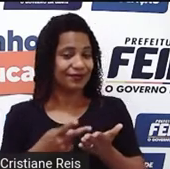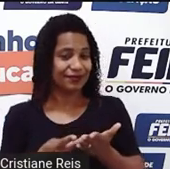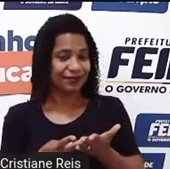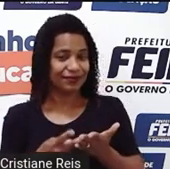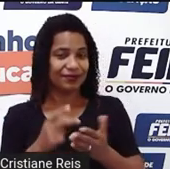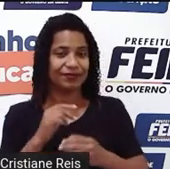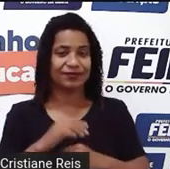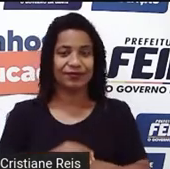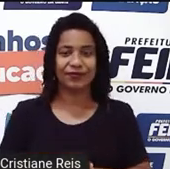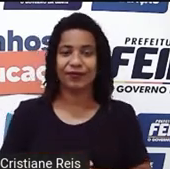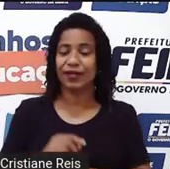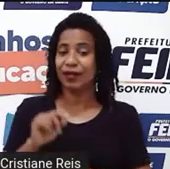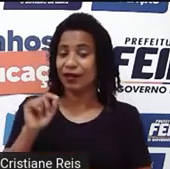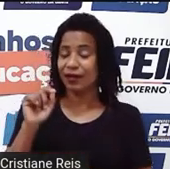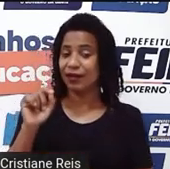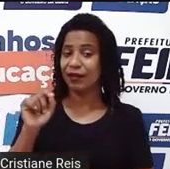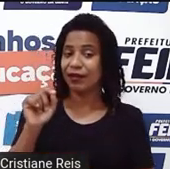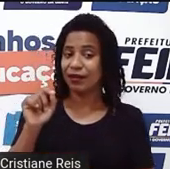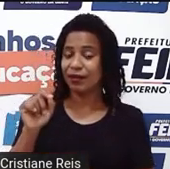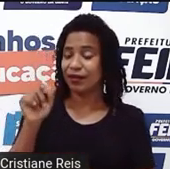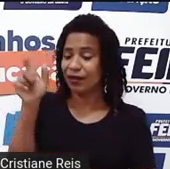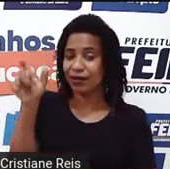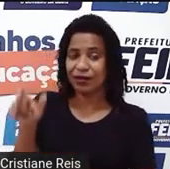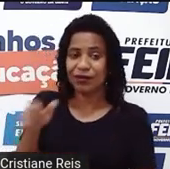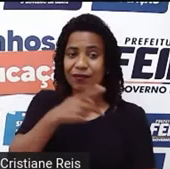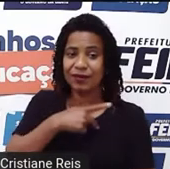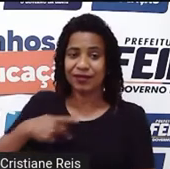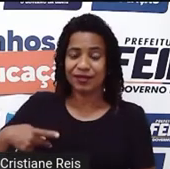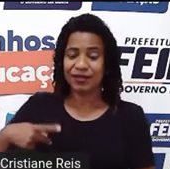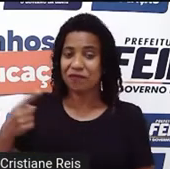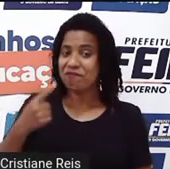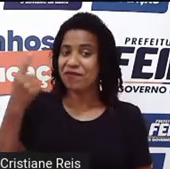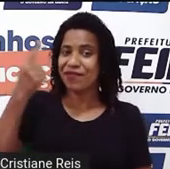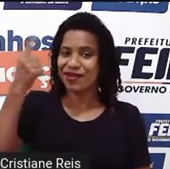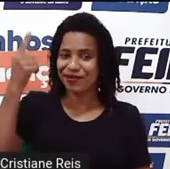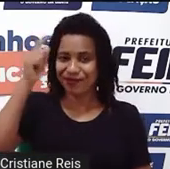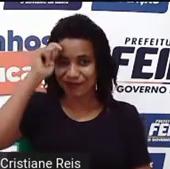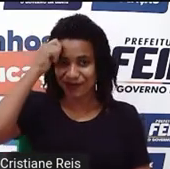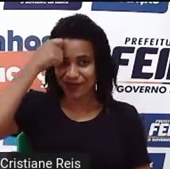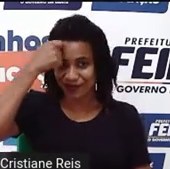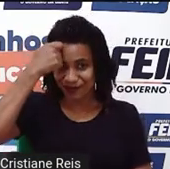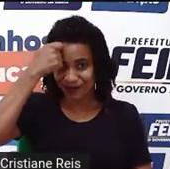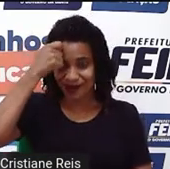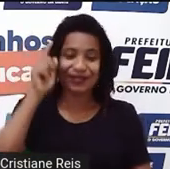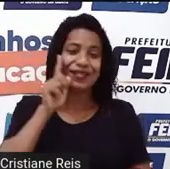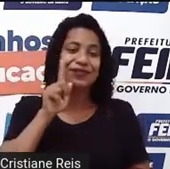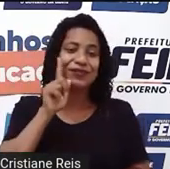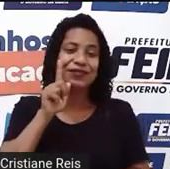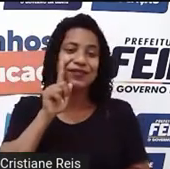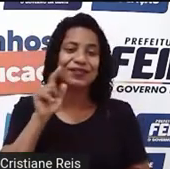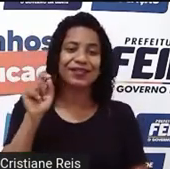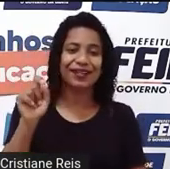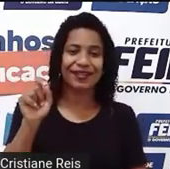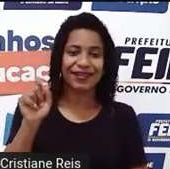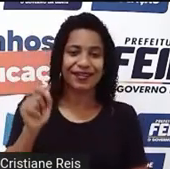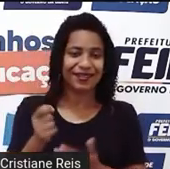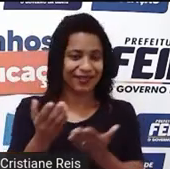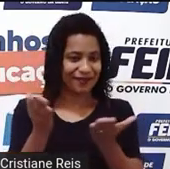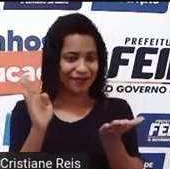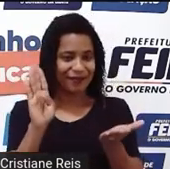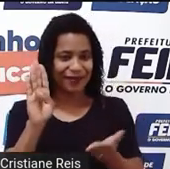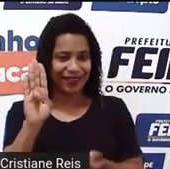foi o primeiro presidente negro dos Estados Unidos da América? Did you know? Barack Obama.